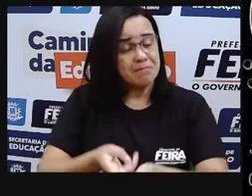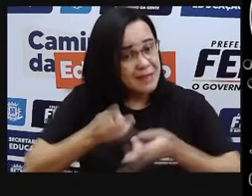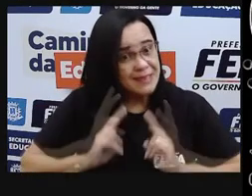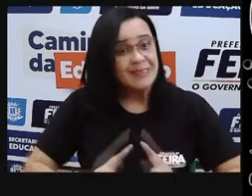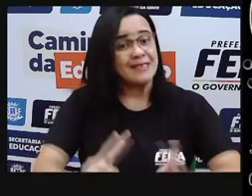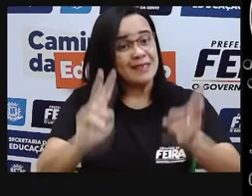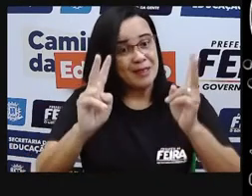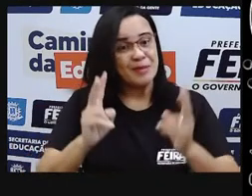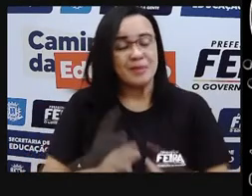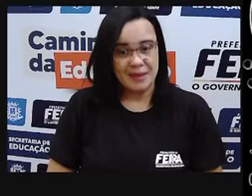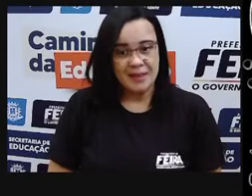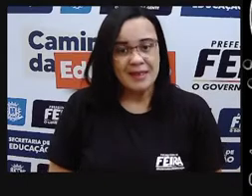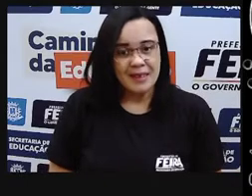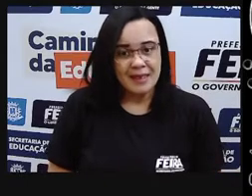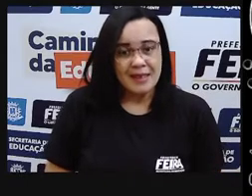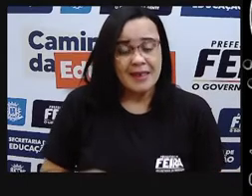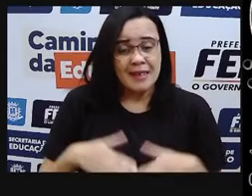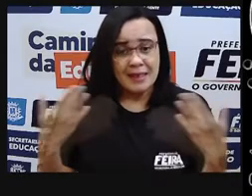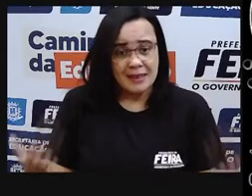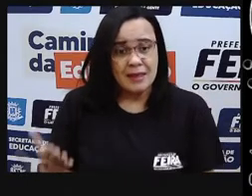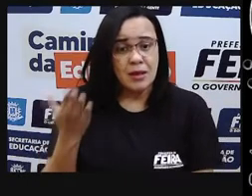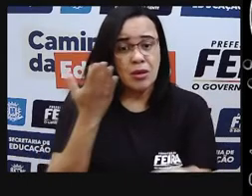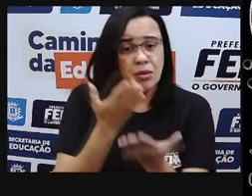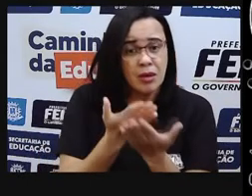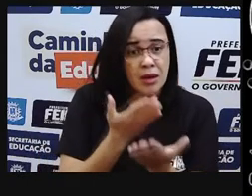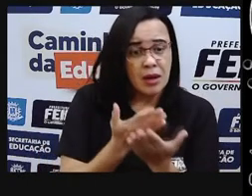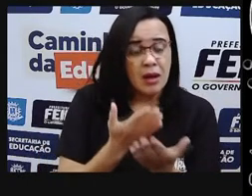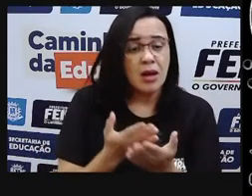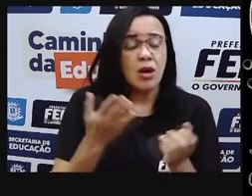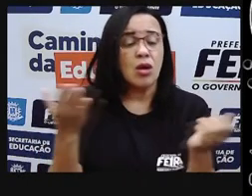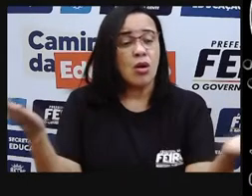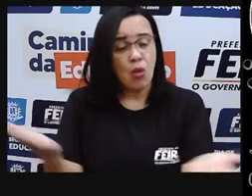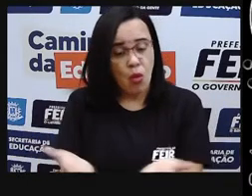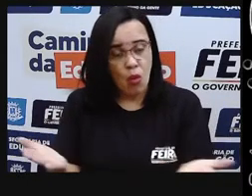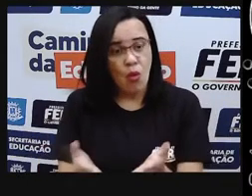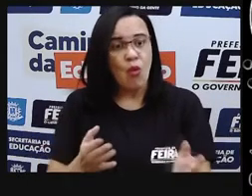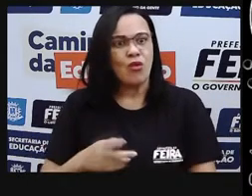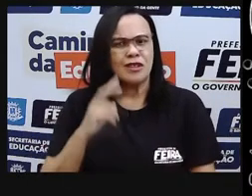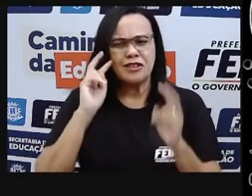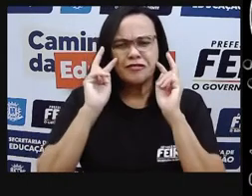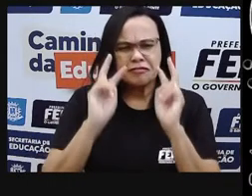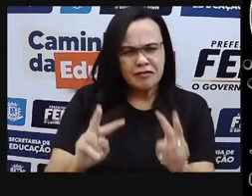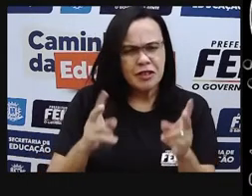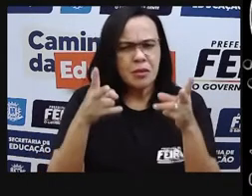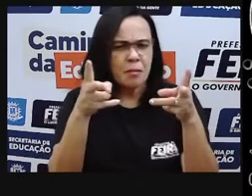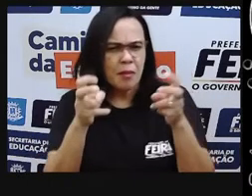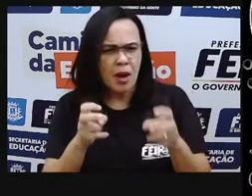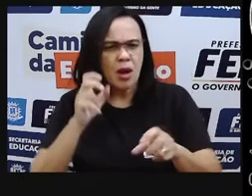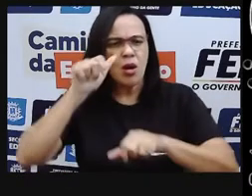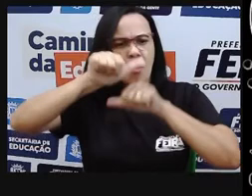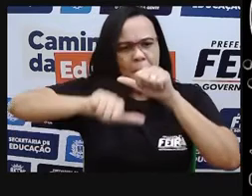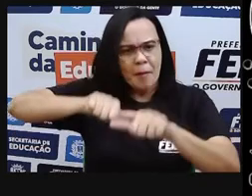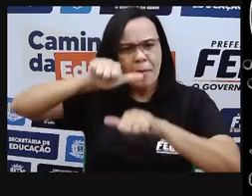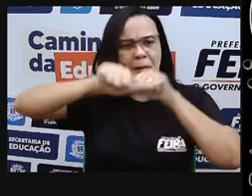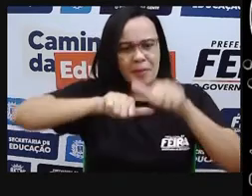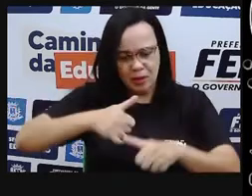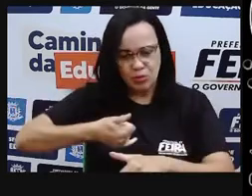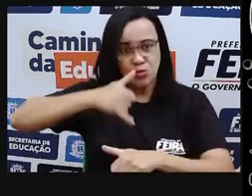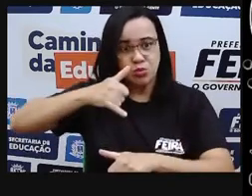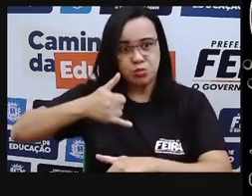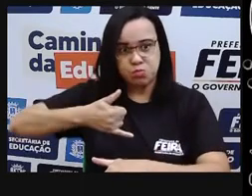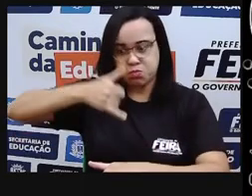detalhe da nossa aula de hoje, a gente perceber as transformações que vão acontecendo na energia, e a gente ficar